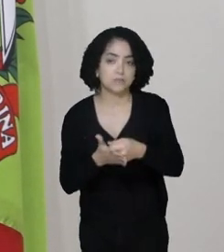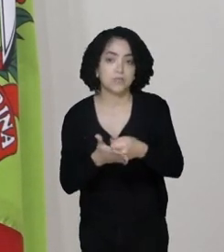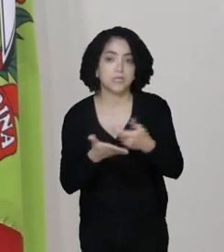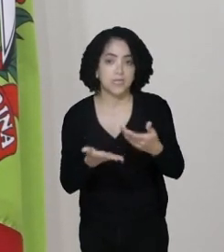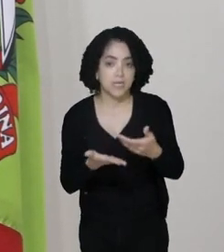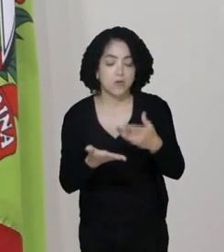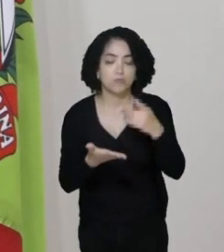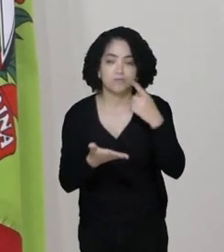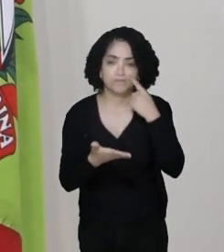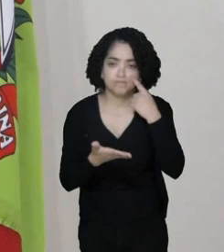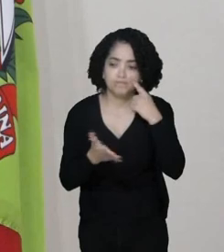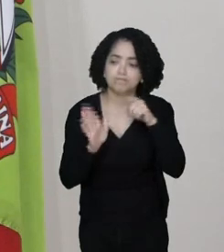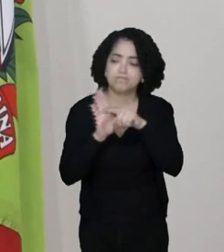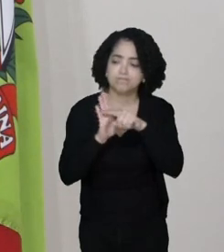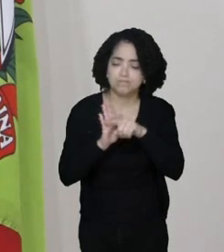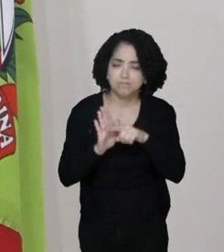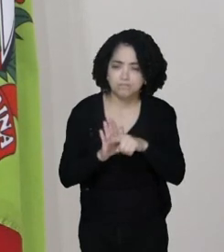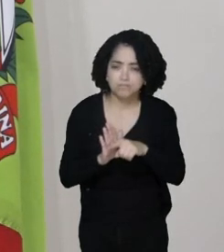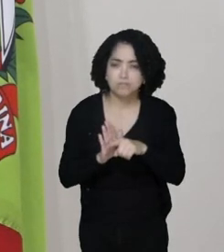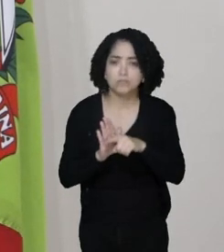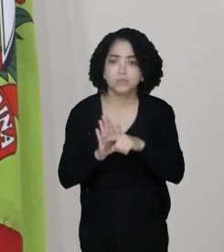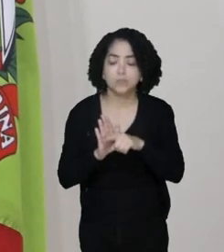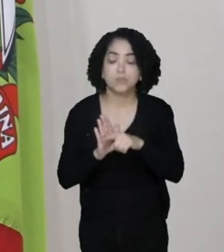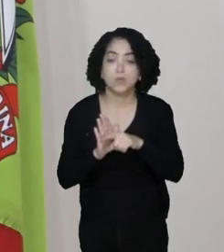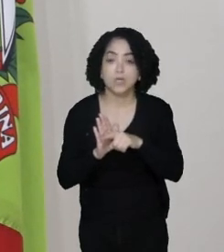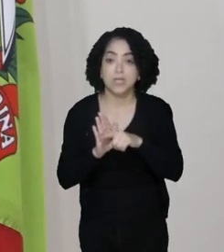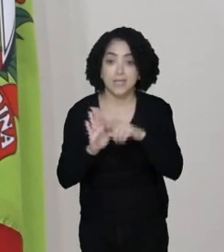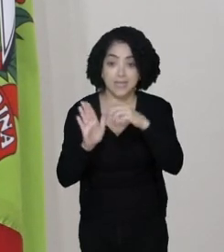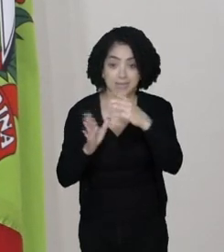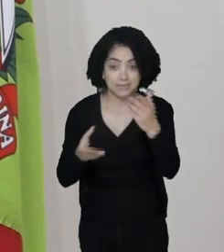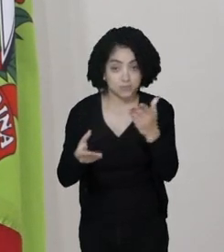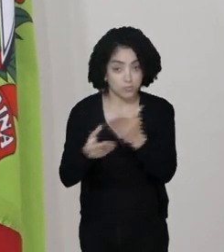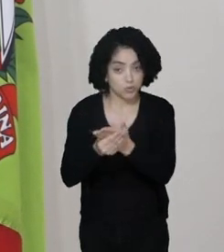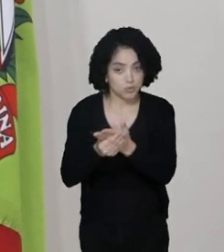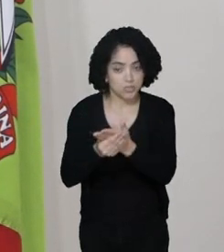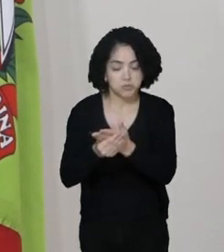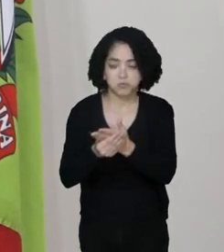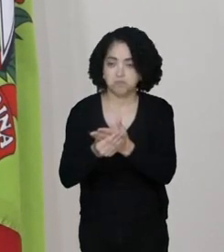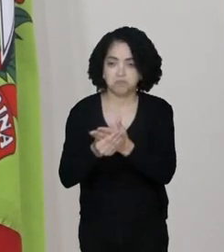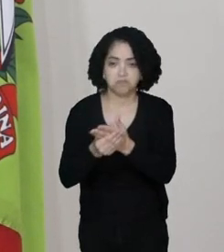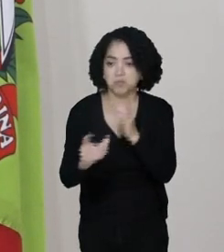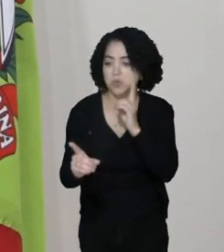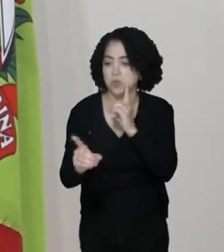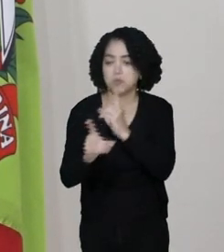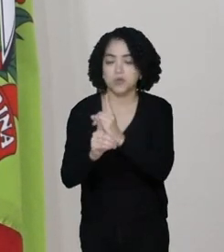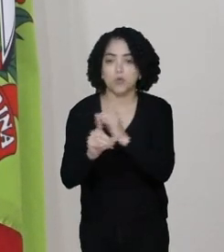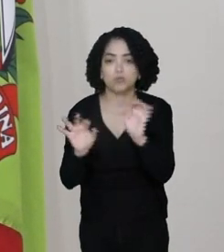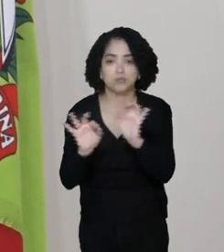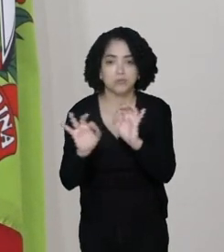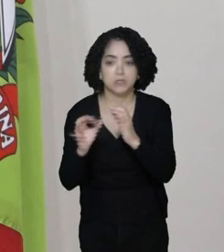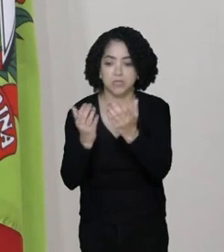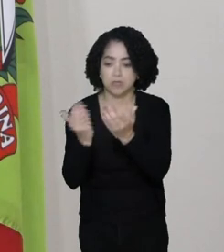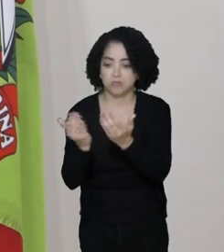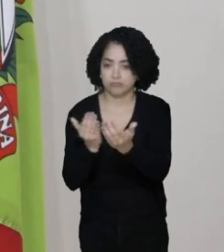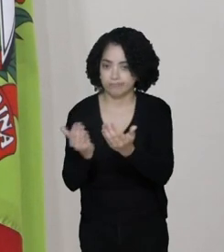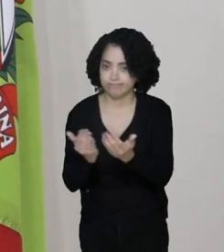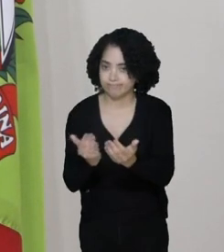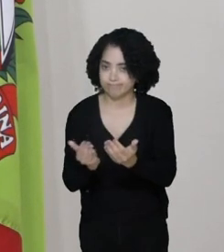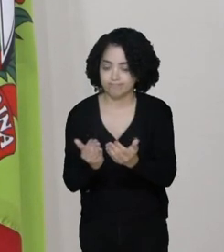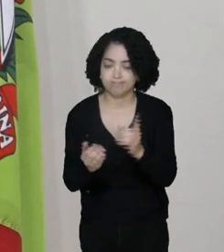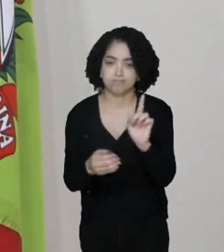procurei no CGA desse processo, não encontrei o parecer, não está disponibilizado do parecer do Tribunal de Contas.